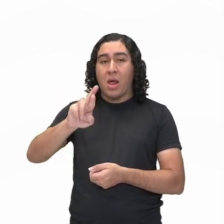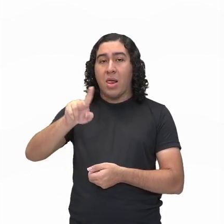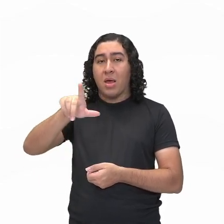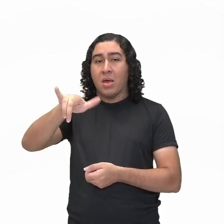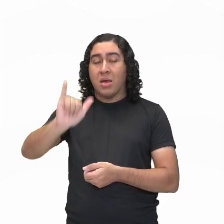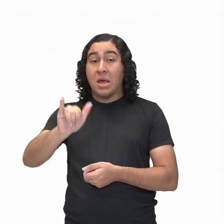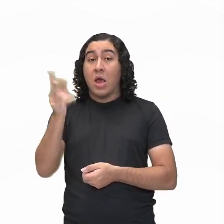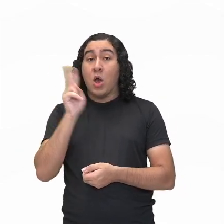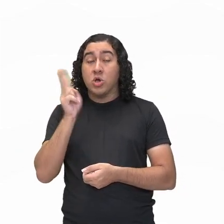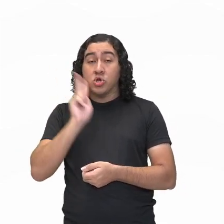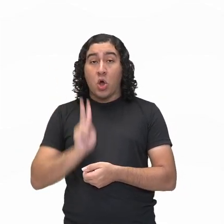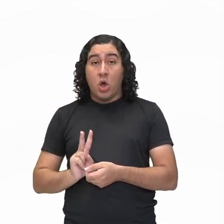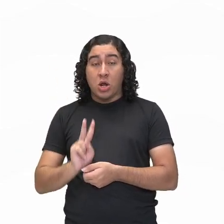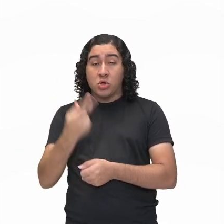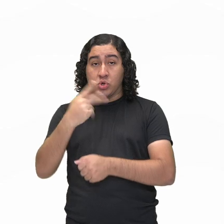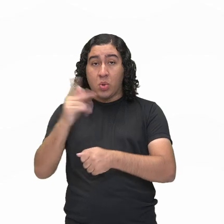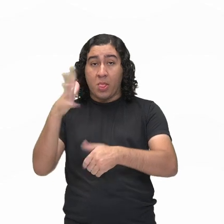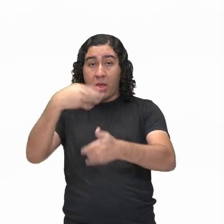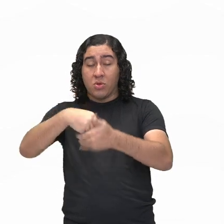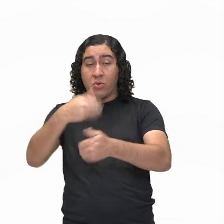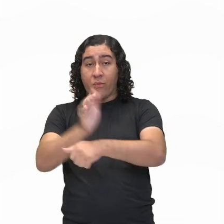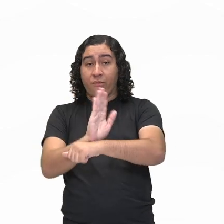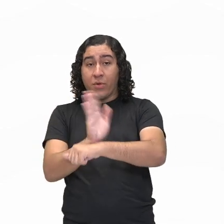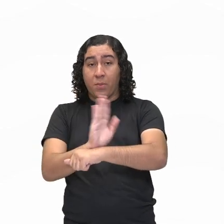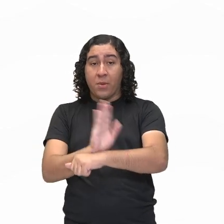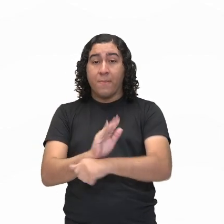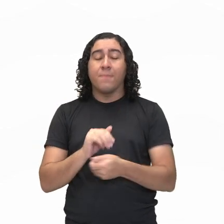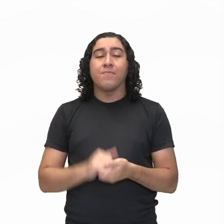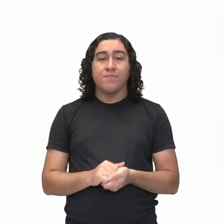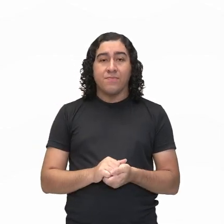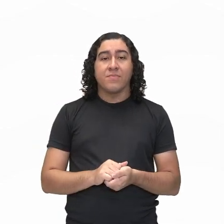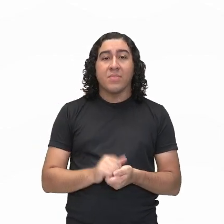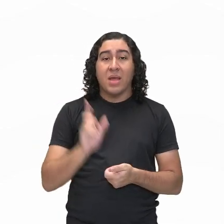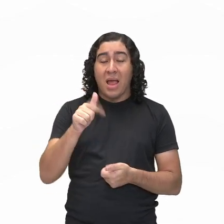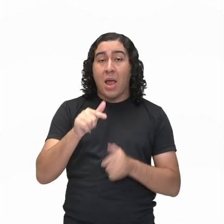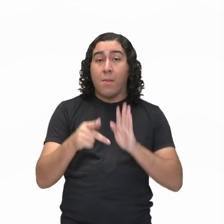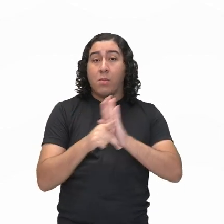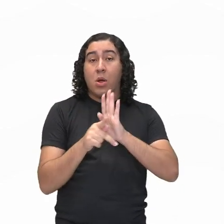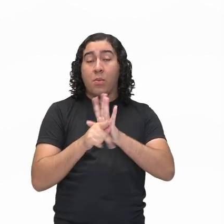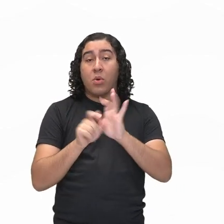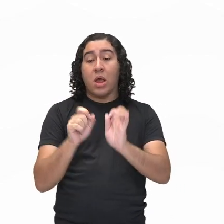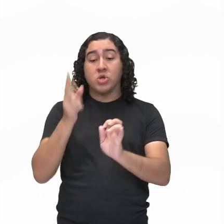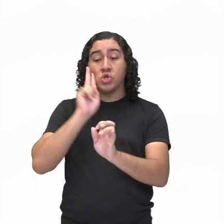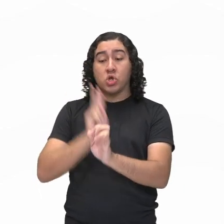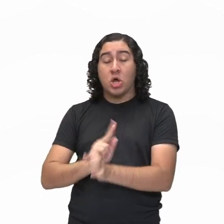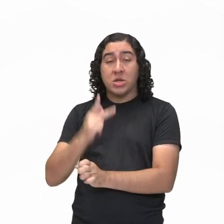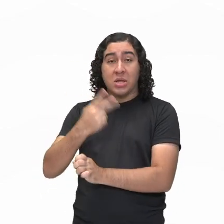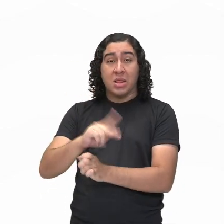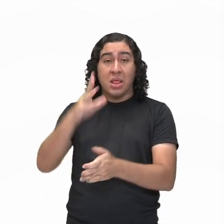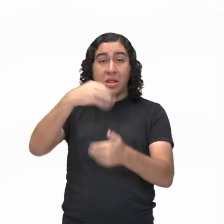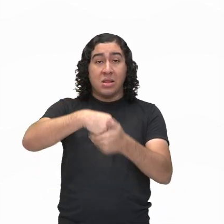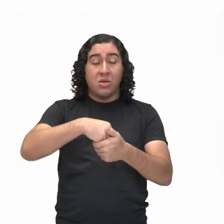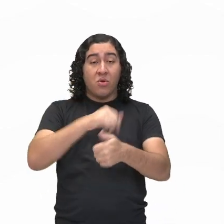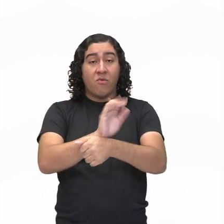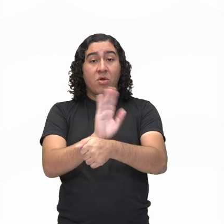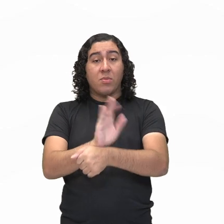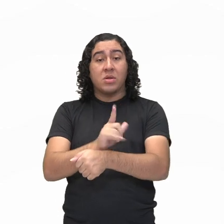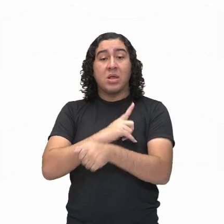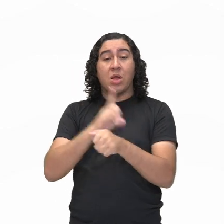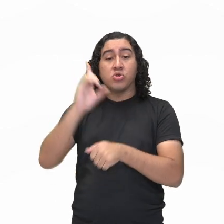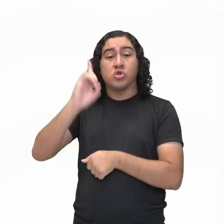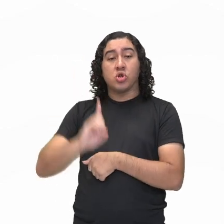famoso. Então, Bob Marley, em One Love, é uma cinebiografia dirigida por Reinaldo